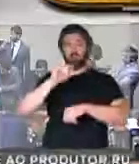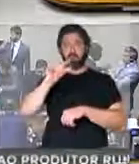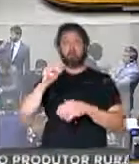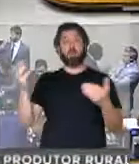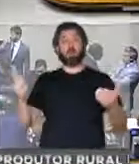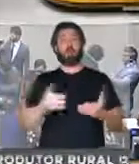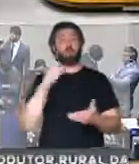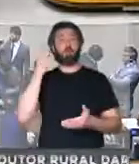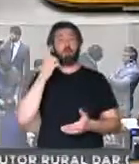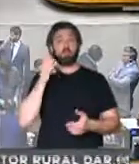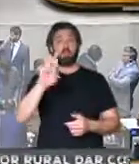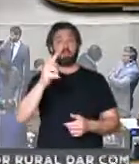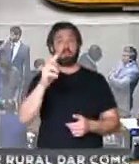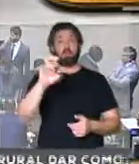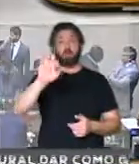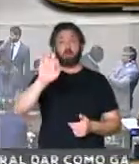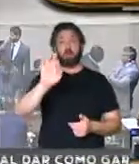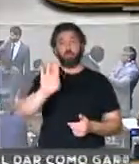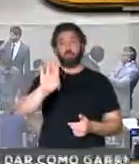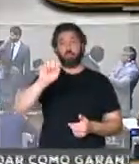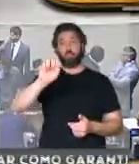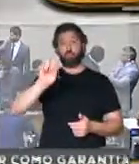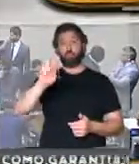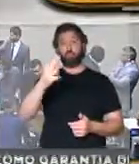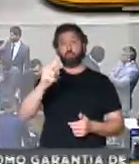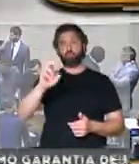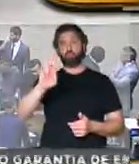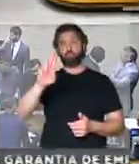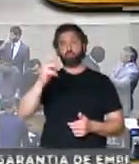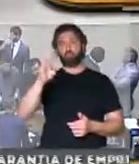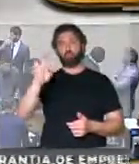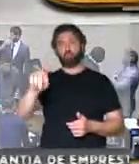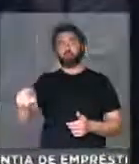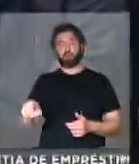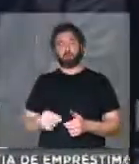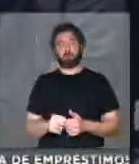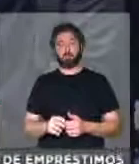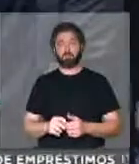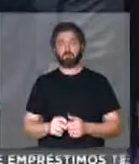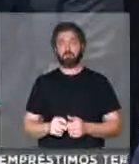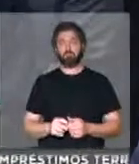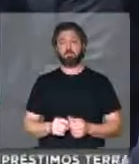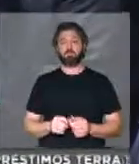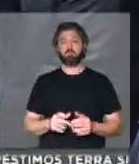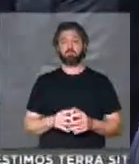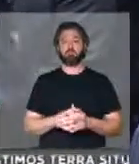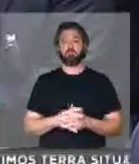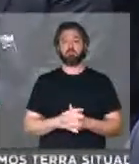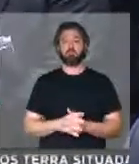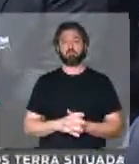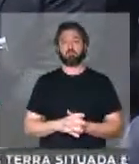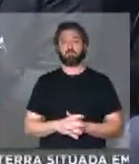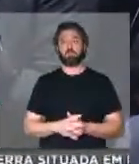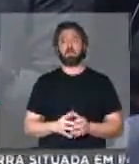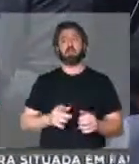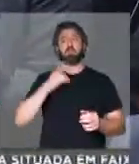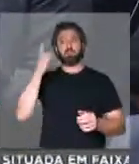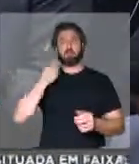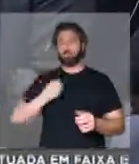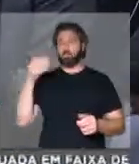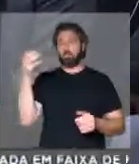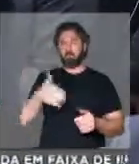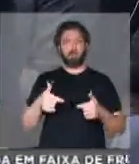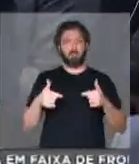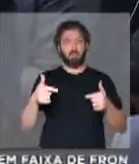Com a palavra o deputado Heitor Chu, do PSB do Rio Grande do Sul. As deputadas que fazem parte dessa frente,